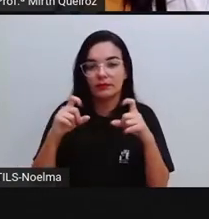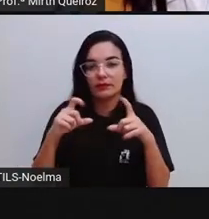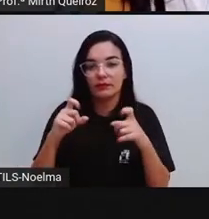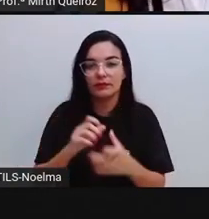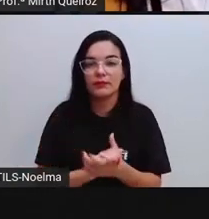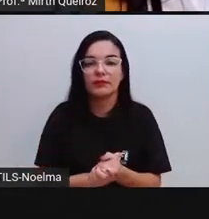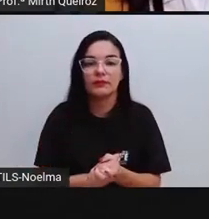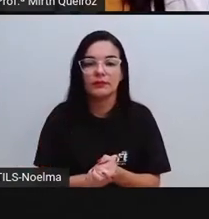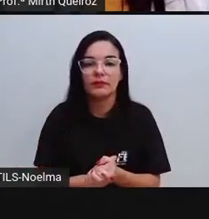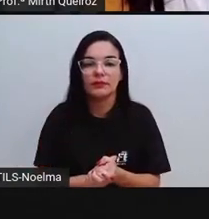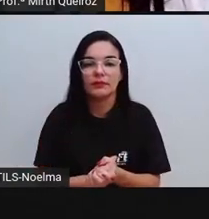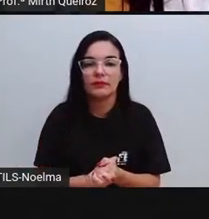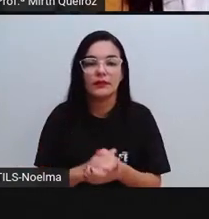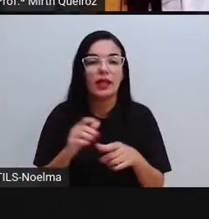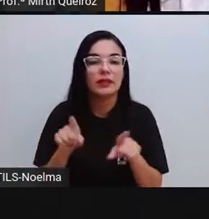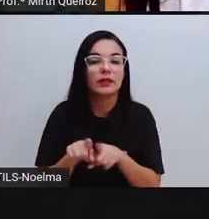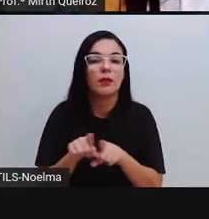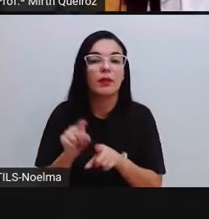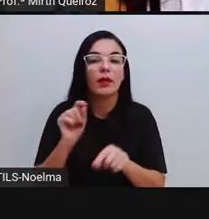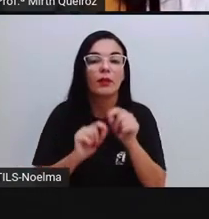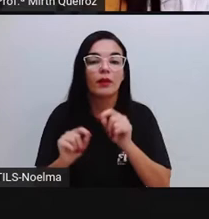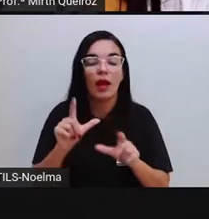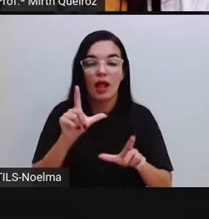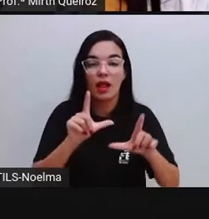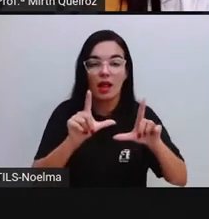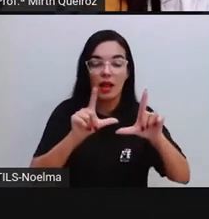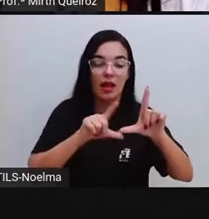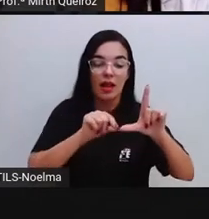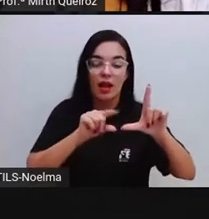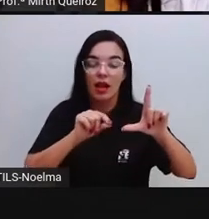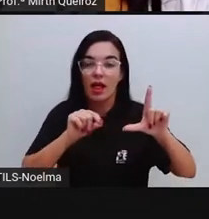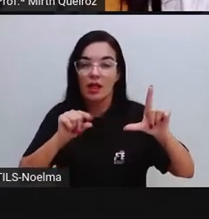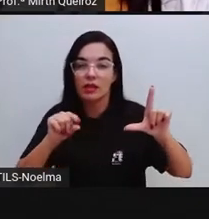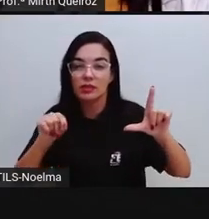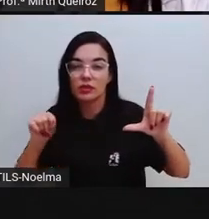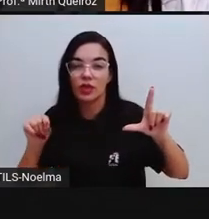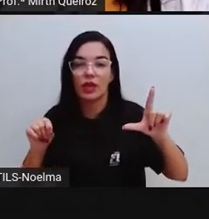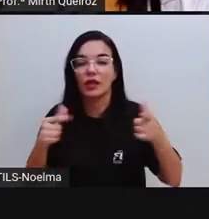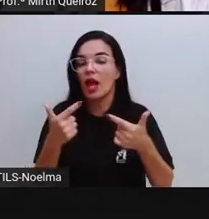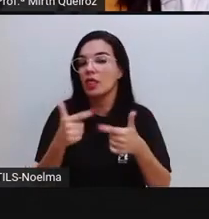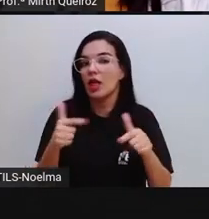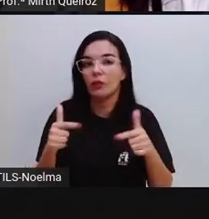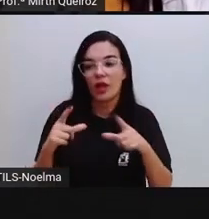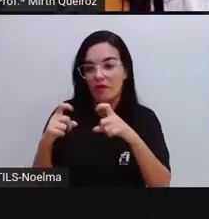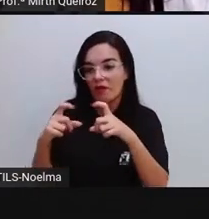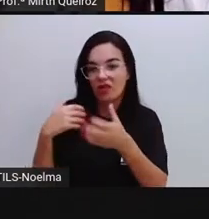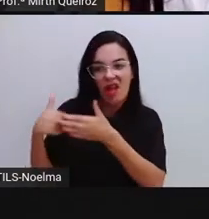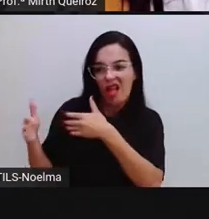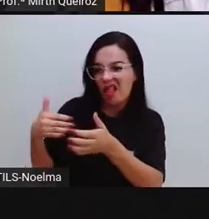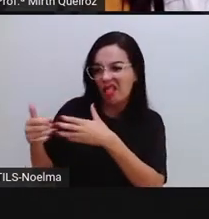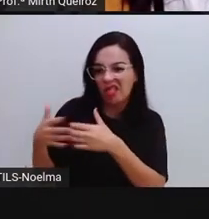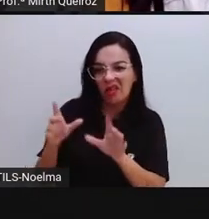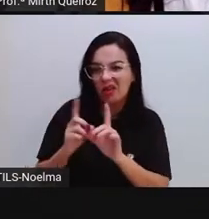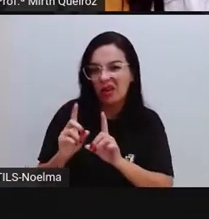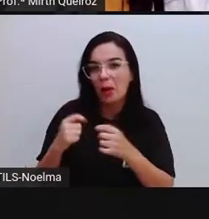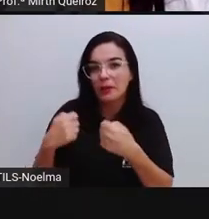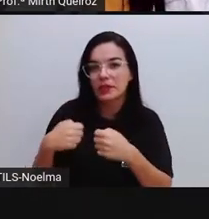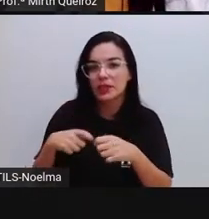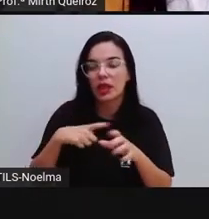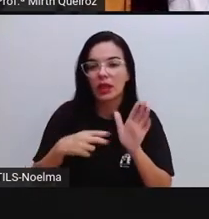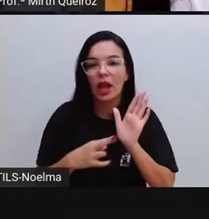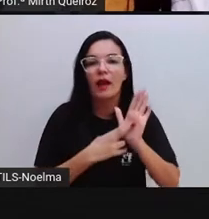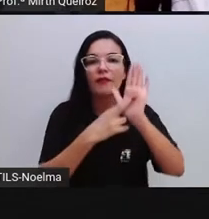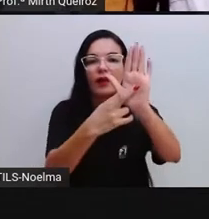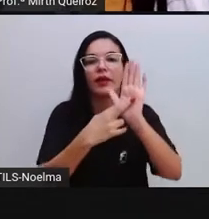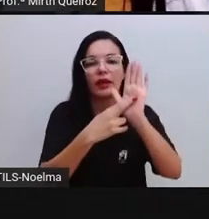Referência, legenda ou crédito, né? Não se usa fotos de forma aleatória no jornal, não. Se tem uma referência,